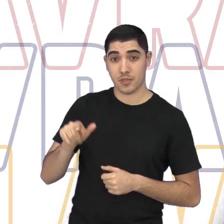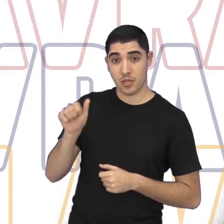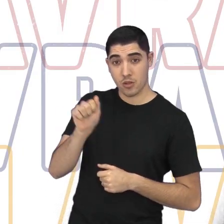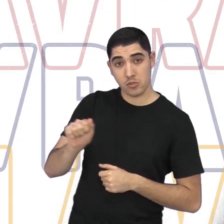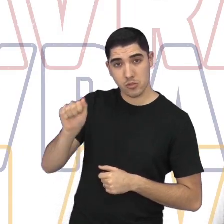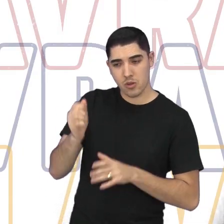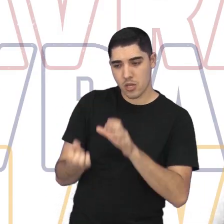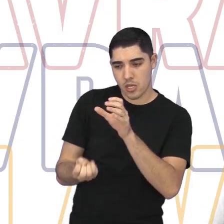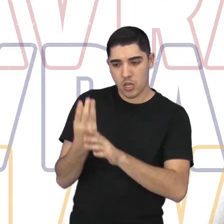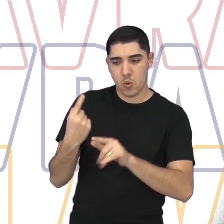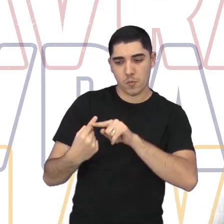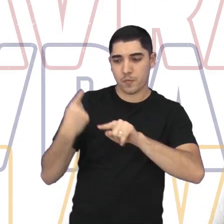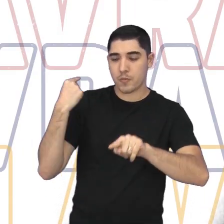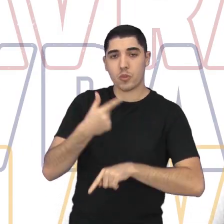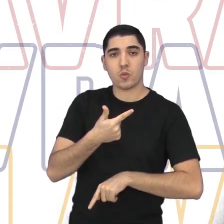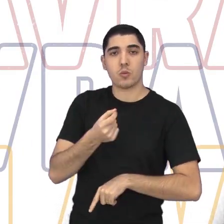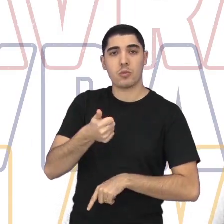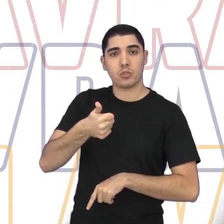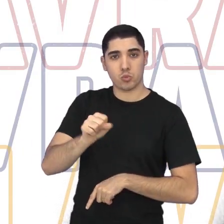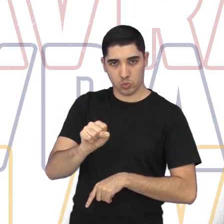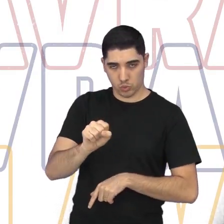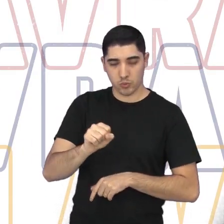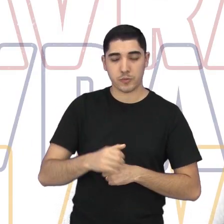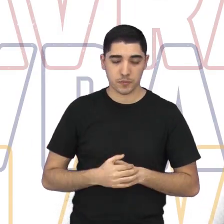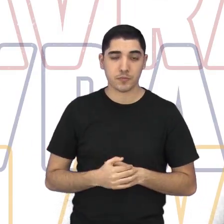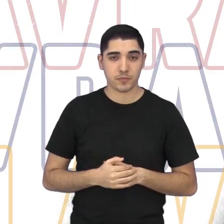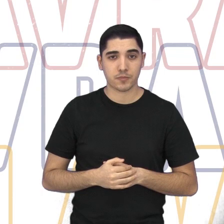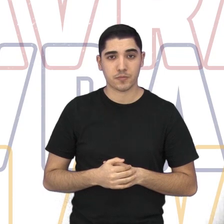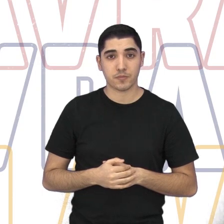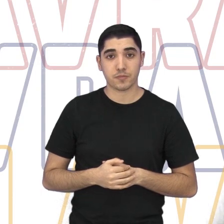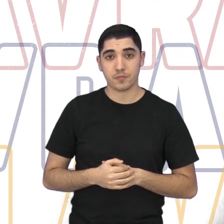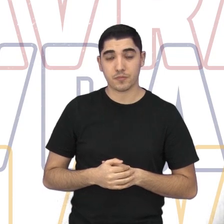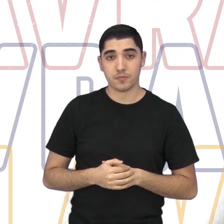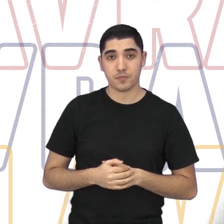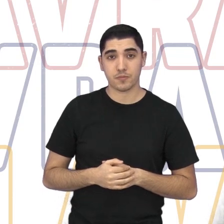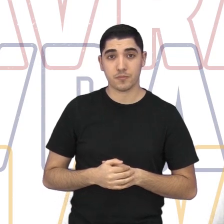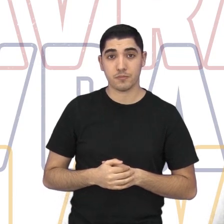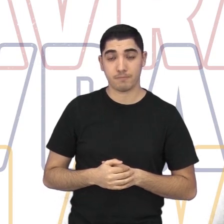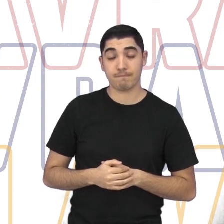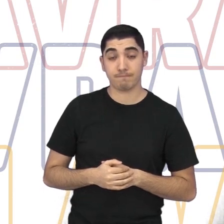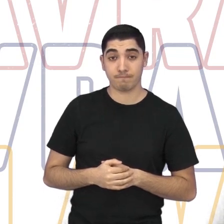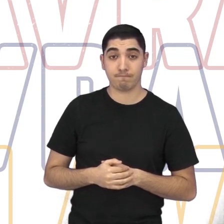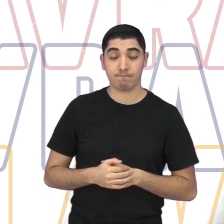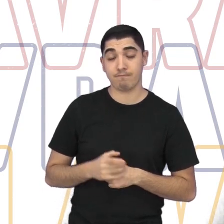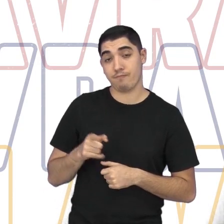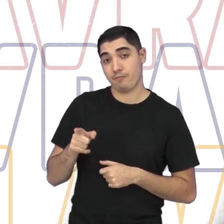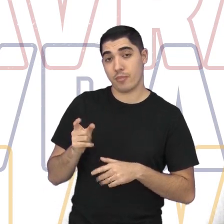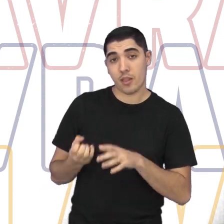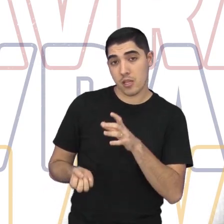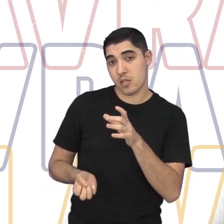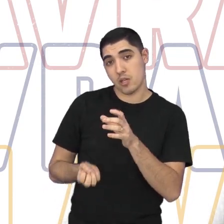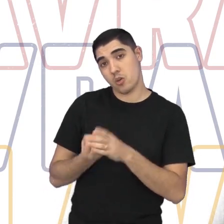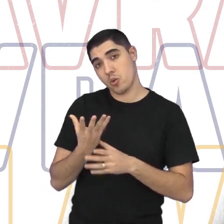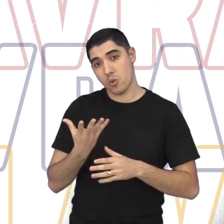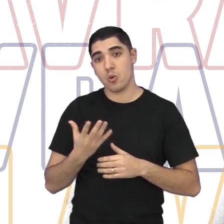foi criada em 2018. Ela foi criada